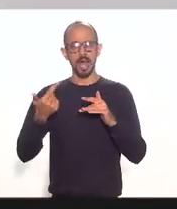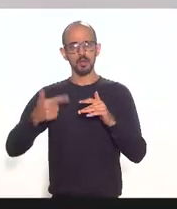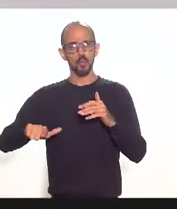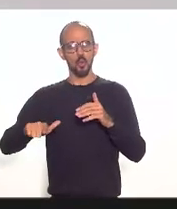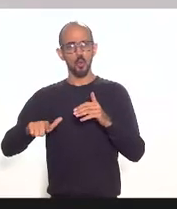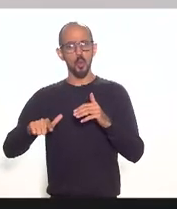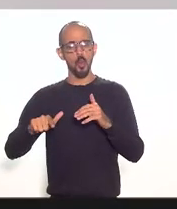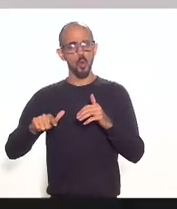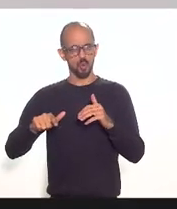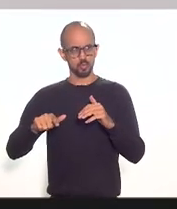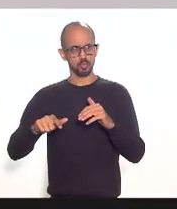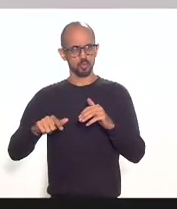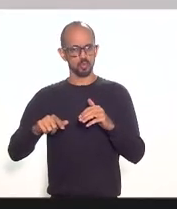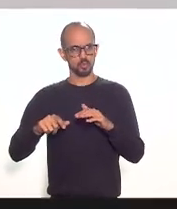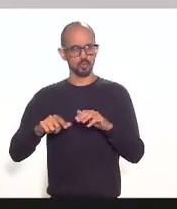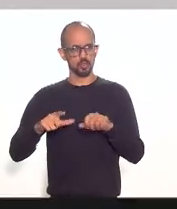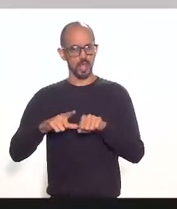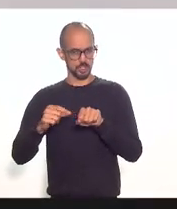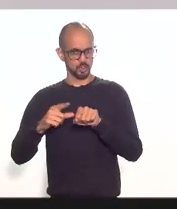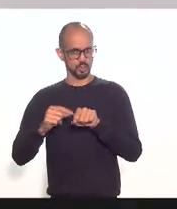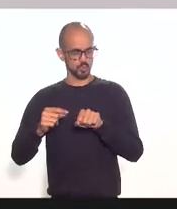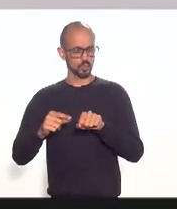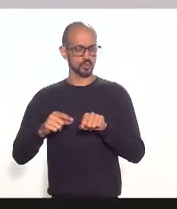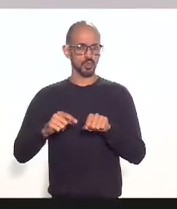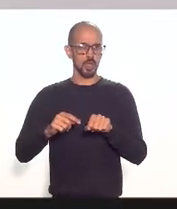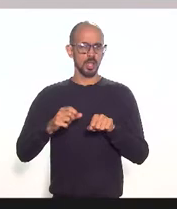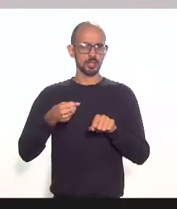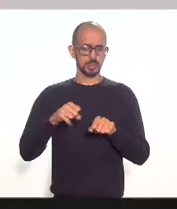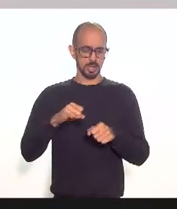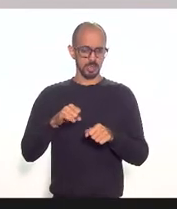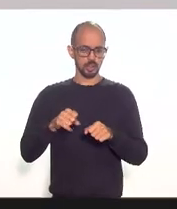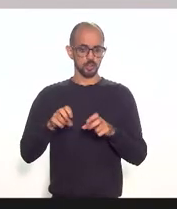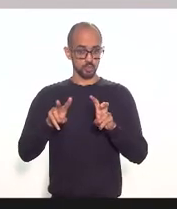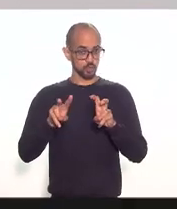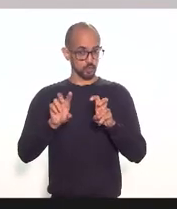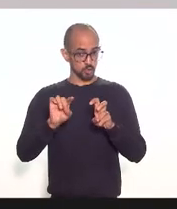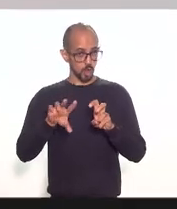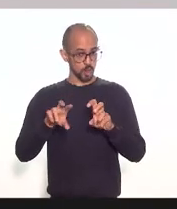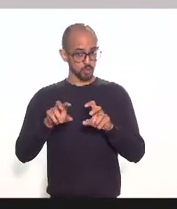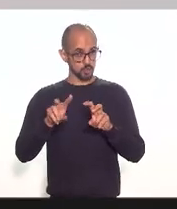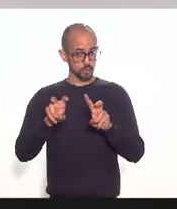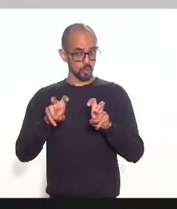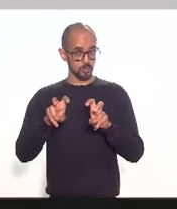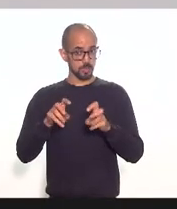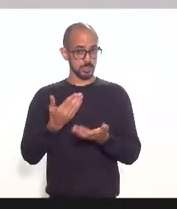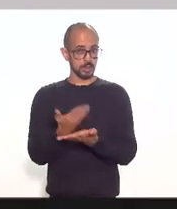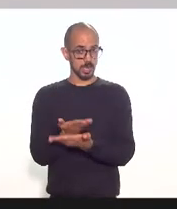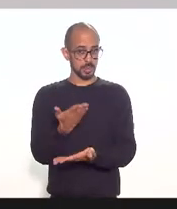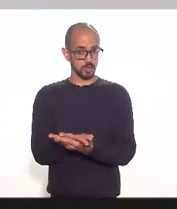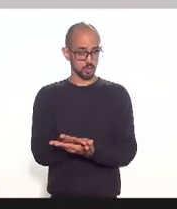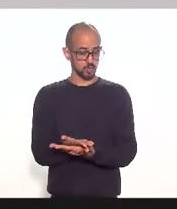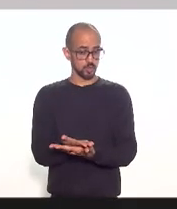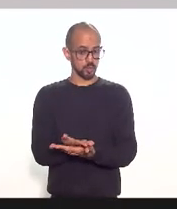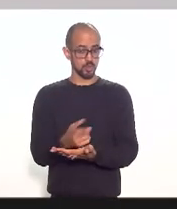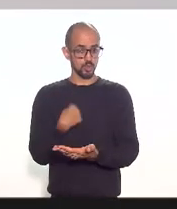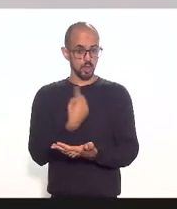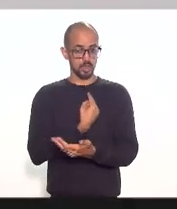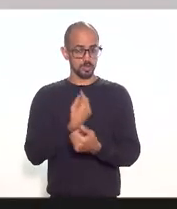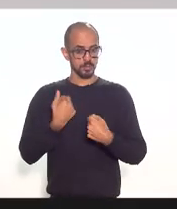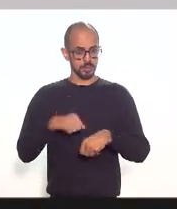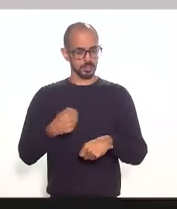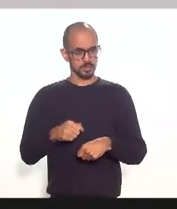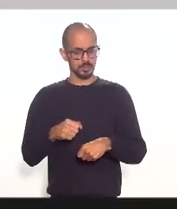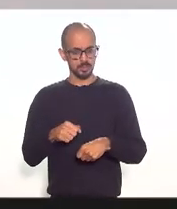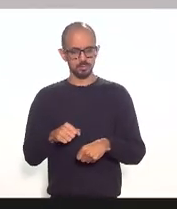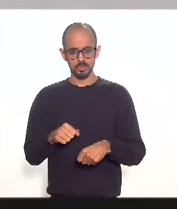a baila apenas com relação a esse estudo que a gente precisa considerar na hora de ter acesso